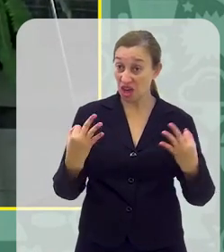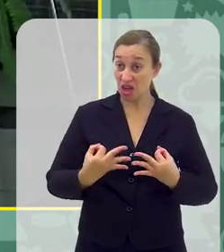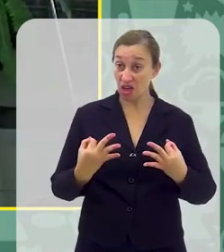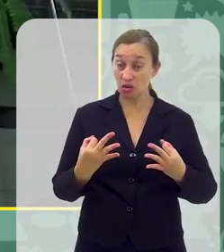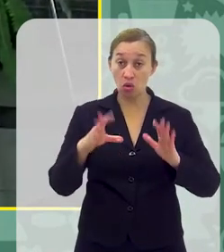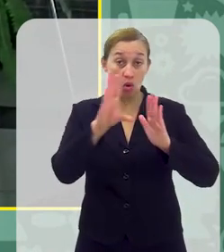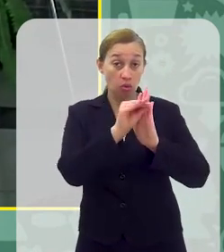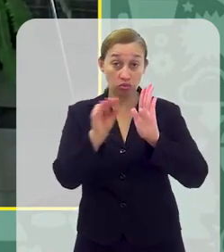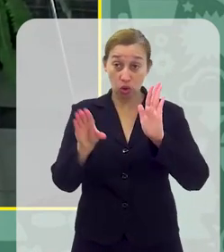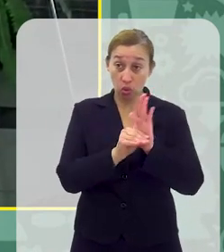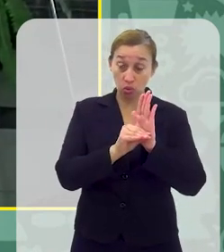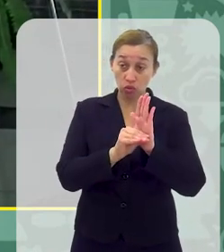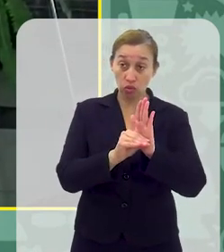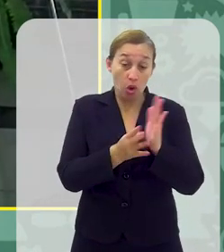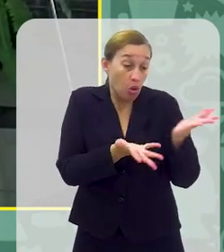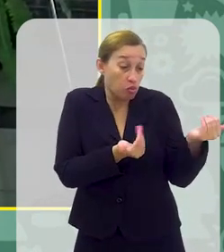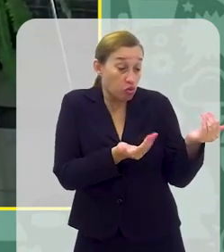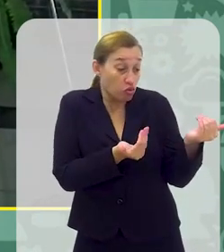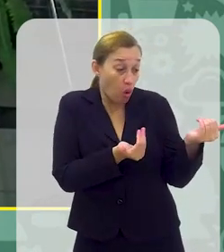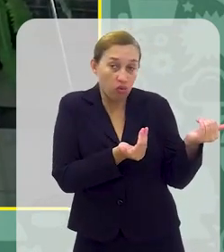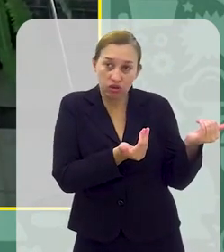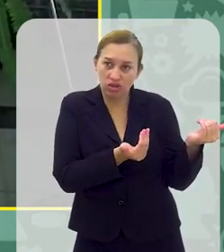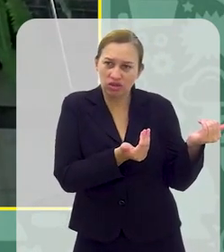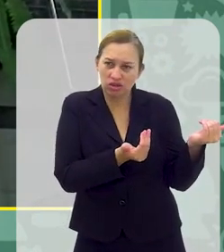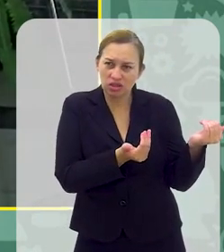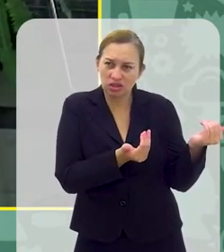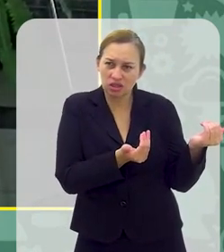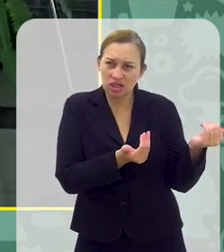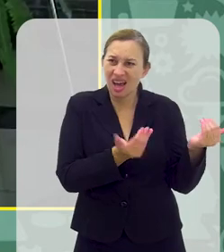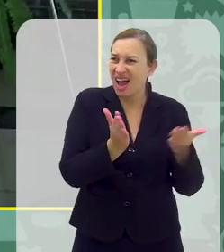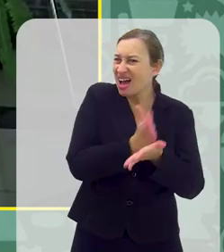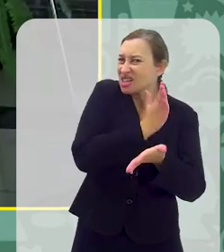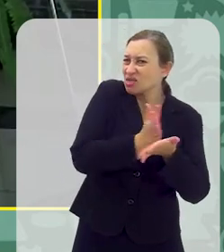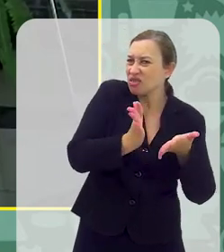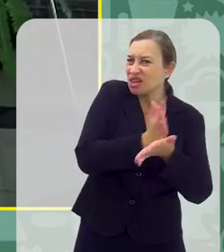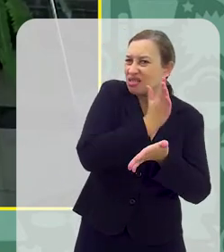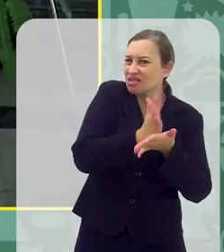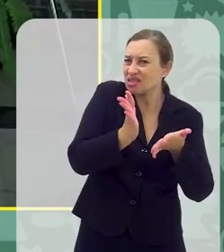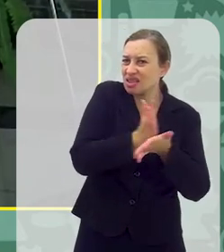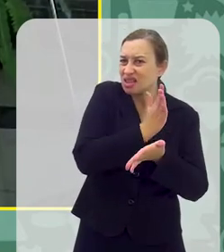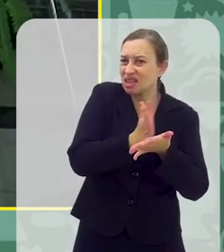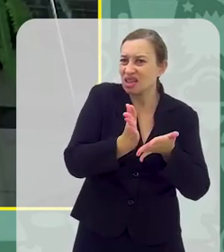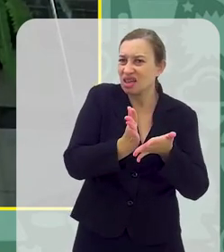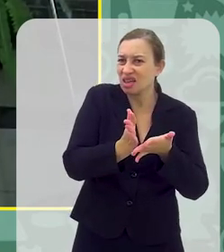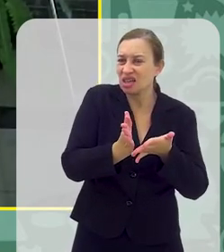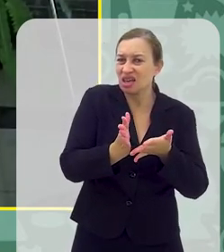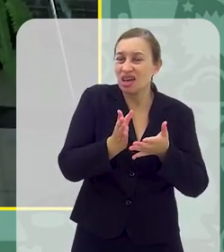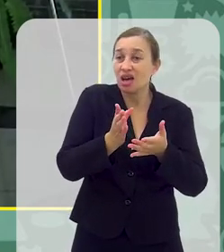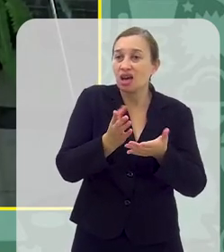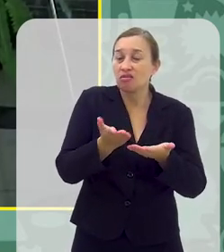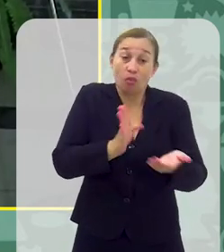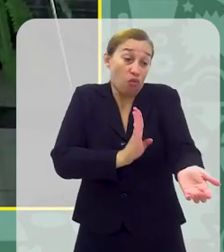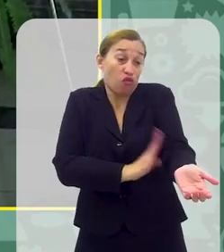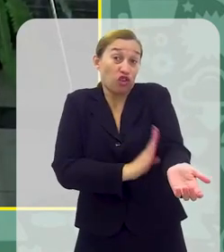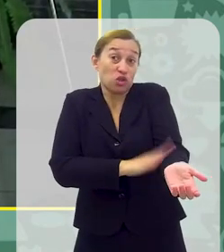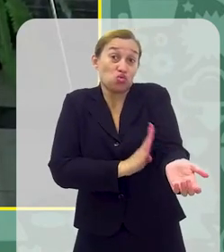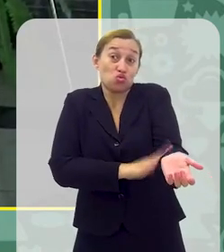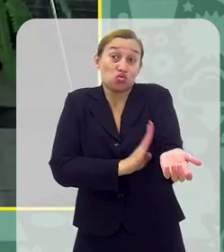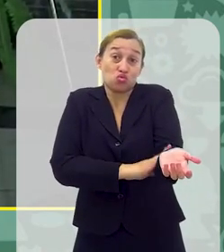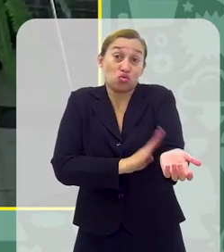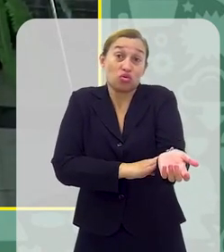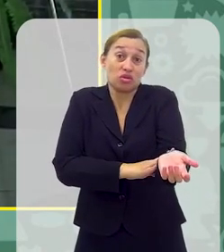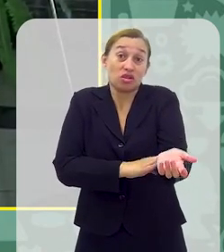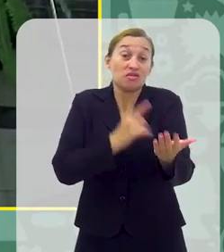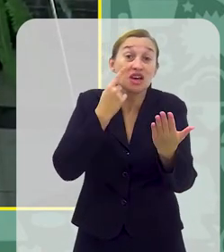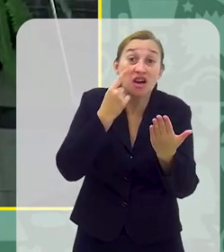a exposição De conteúdo Para os jovens Que ele Muitas vezes Ele leva A sensação De dependência